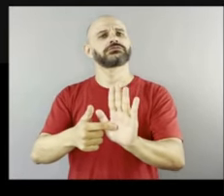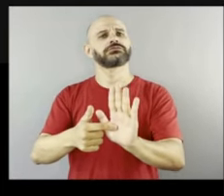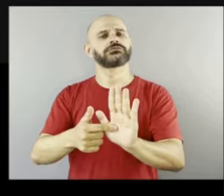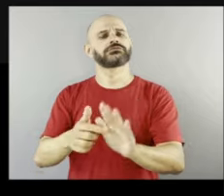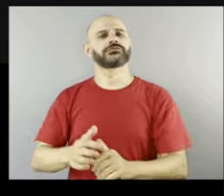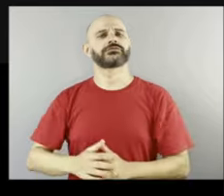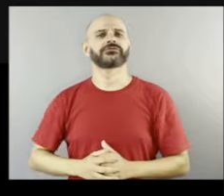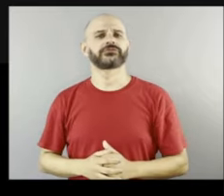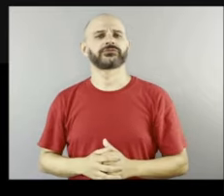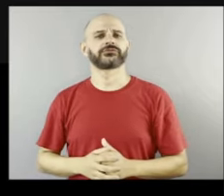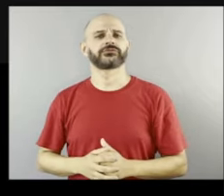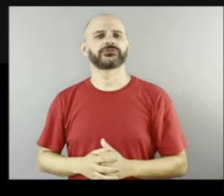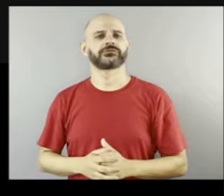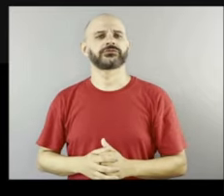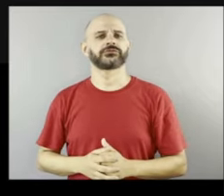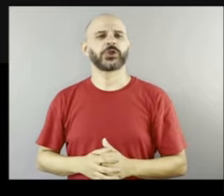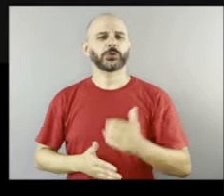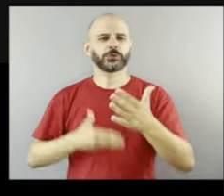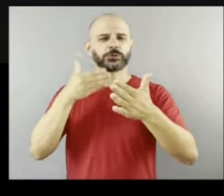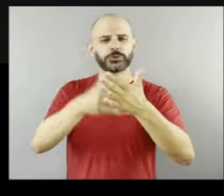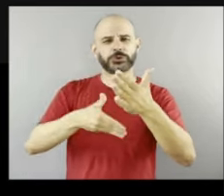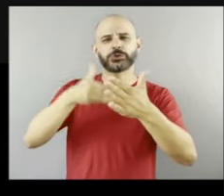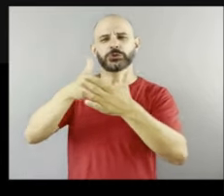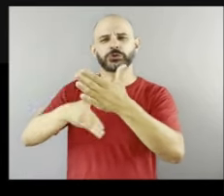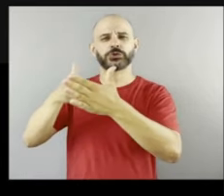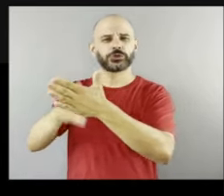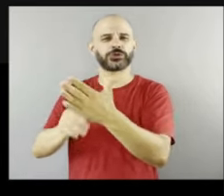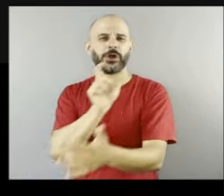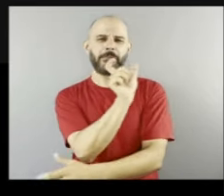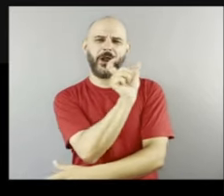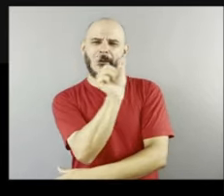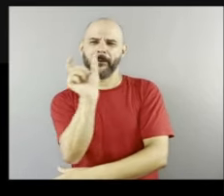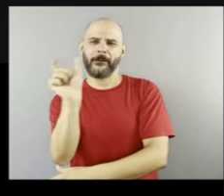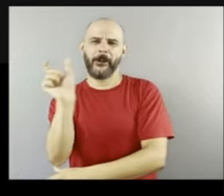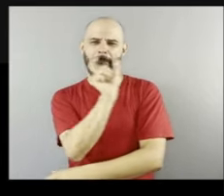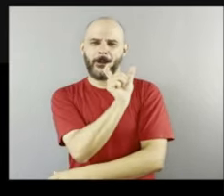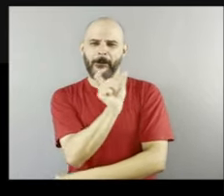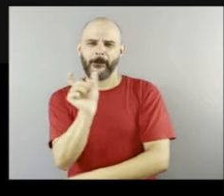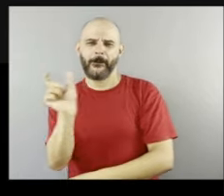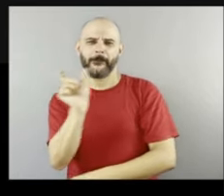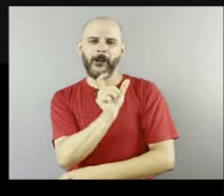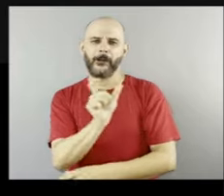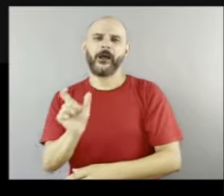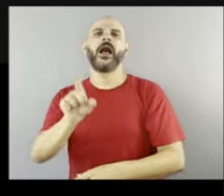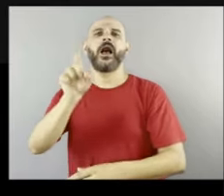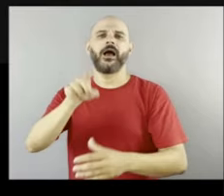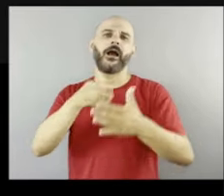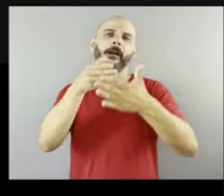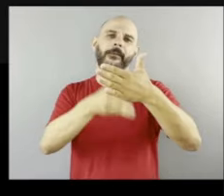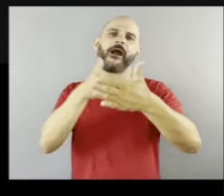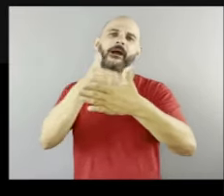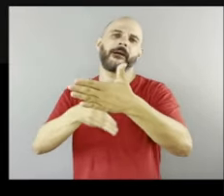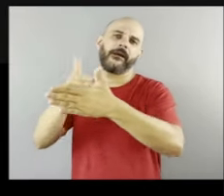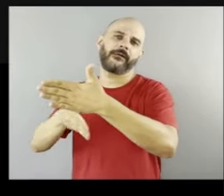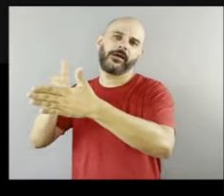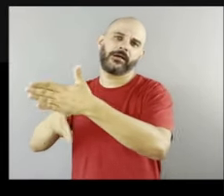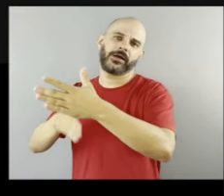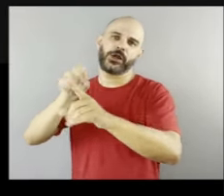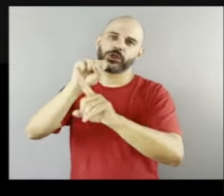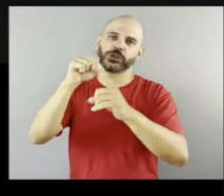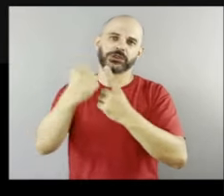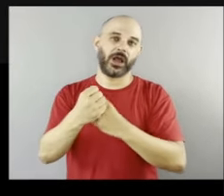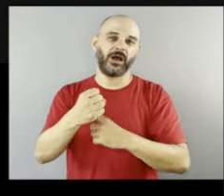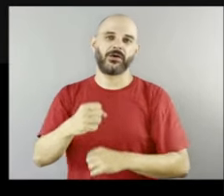cada uma dessas barreiras, que são as barreiras sociais, né? Não é a